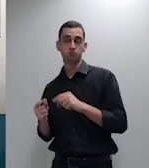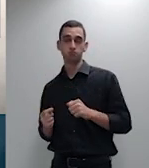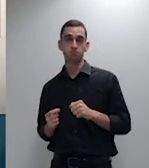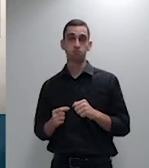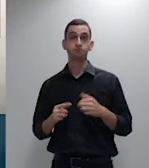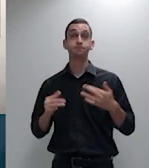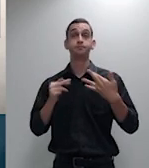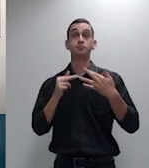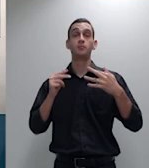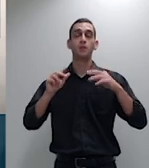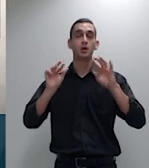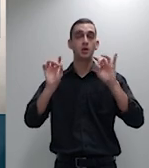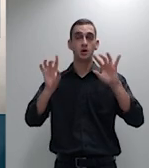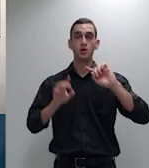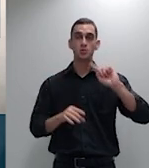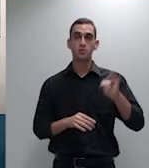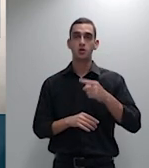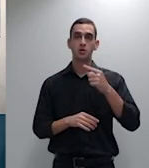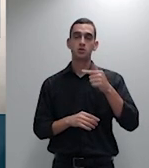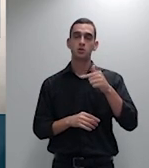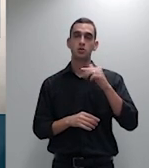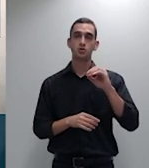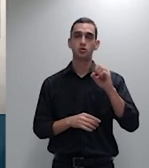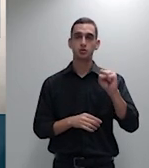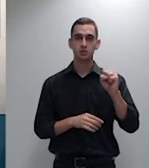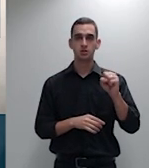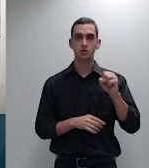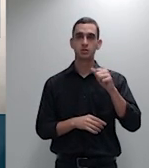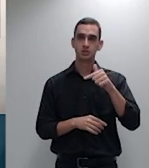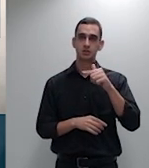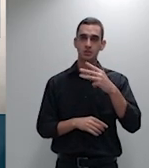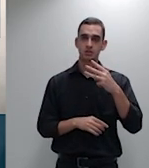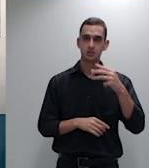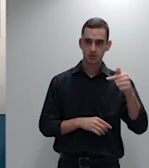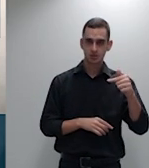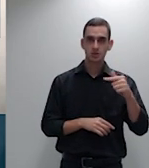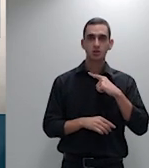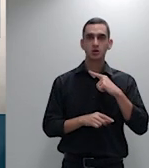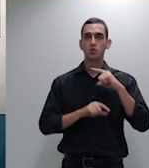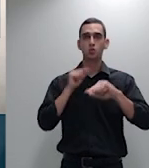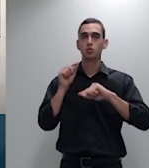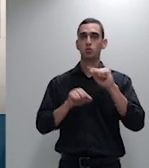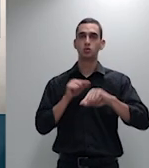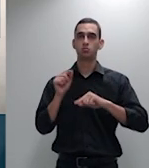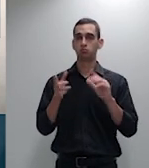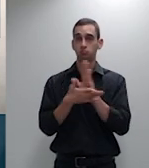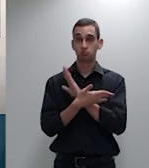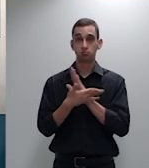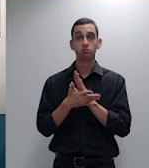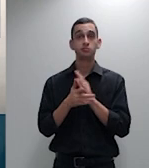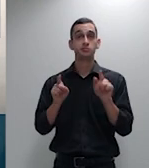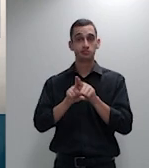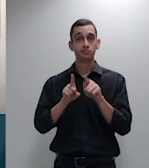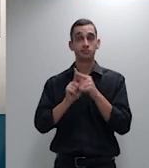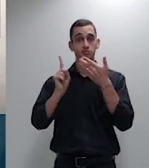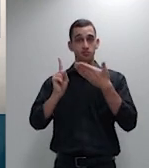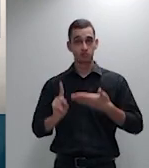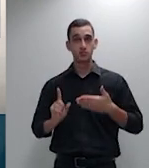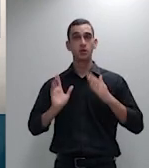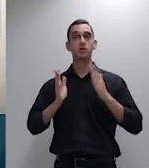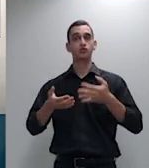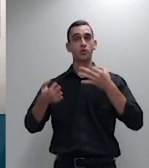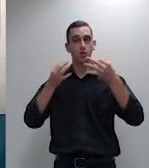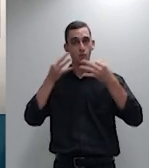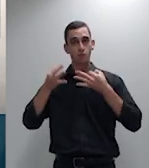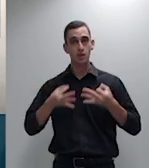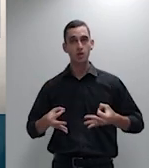oriundo do IRDR 11 a parte recorrente também deduziu a argumentação pertinente à inversão do